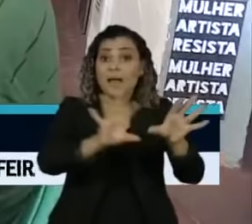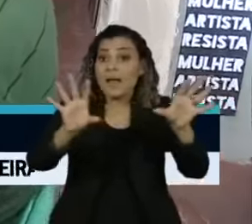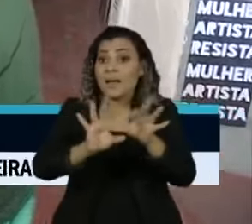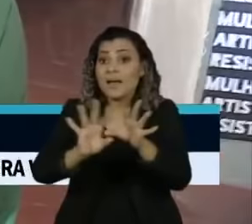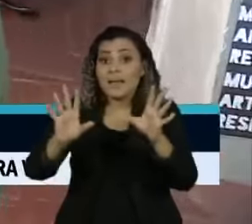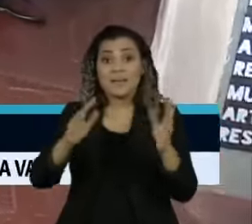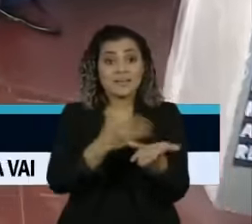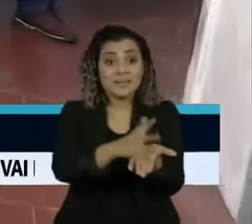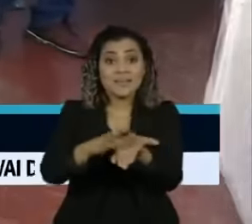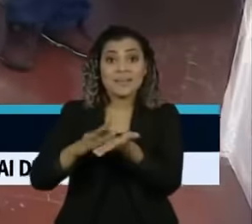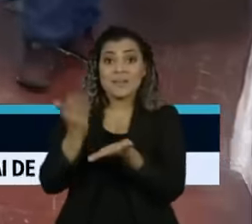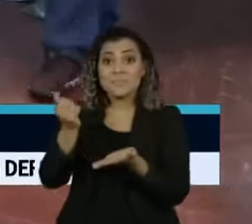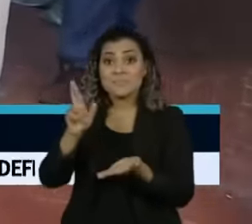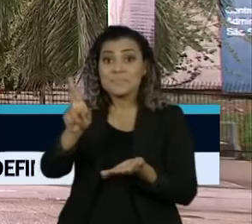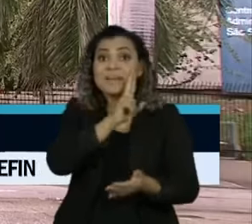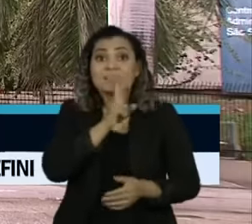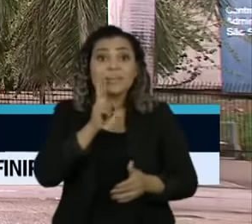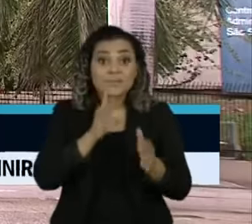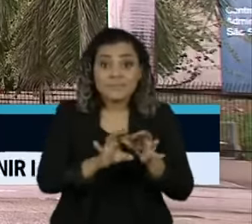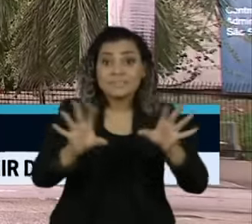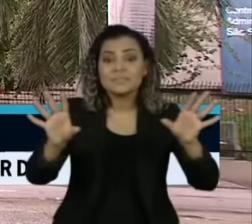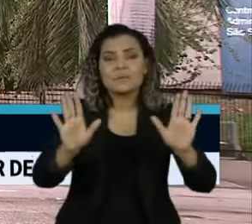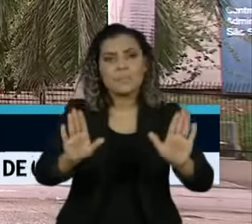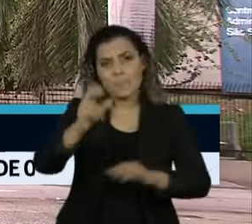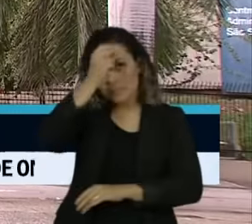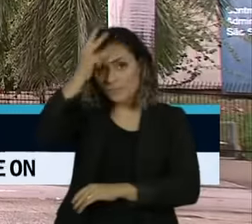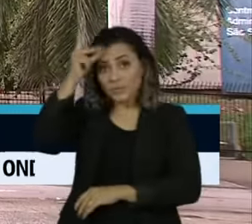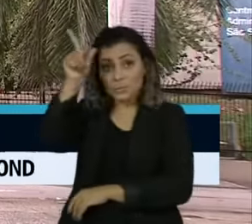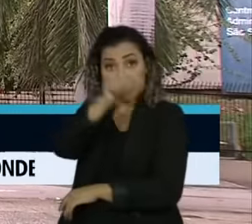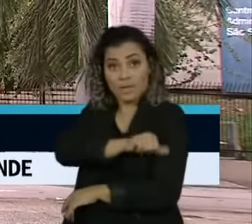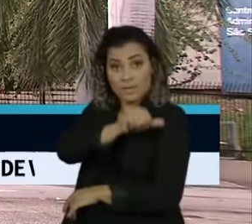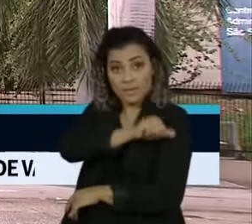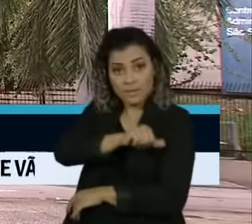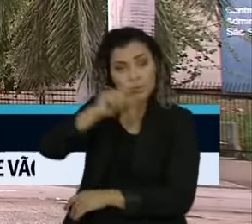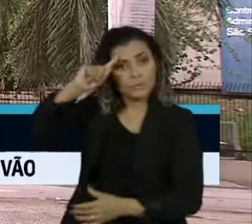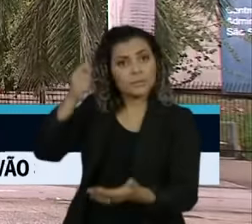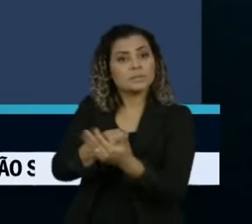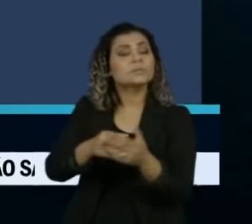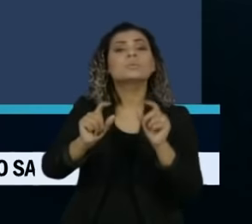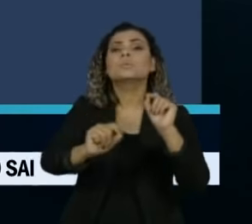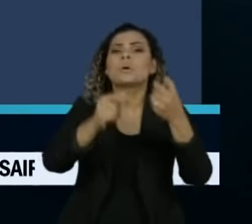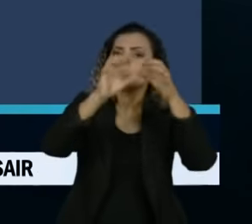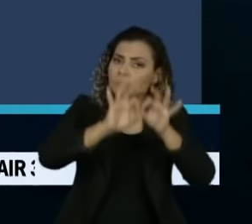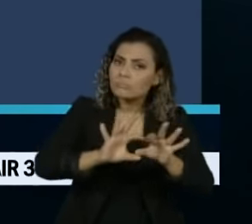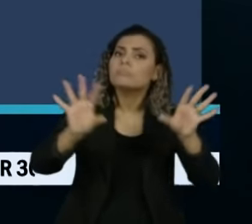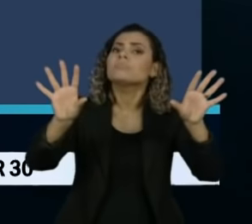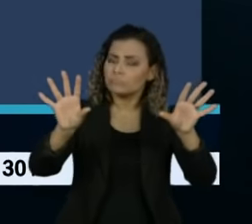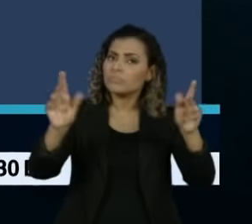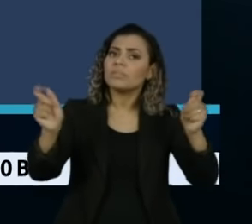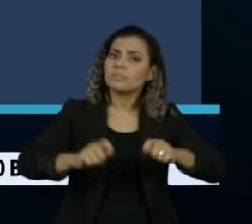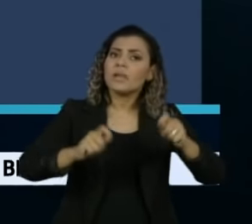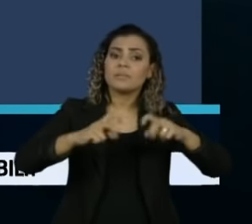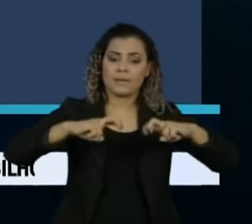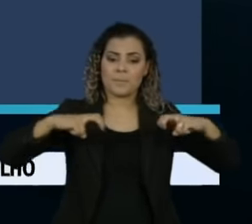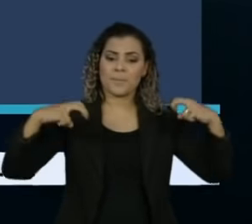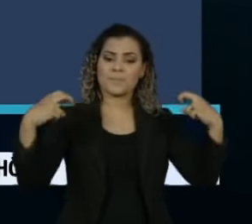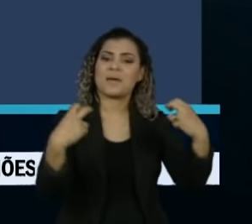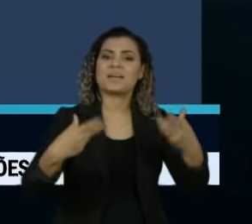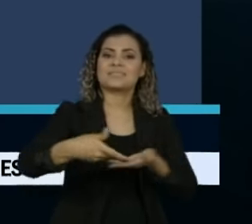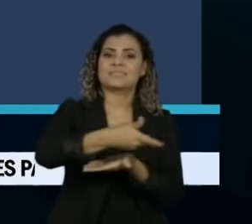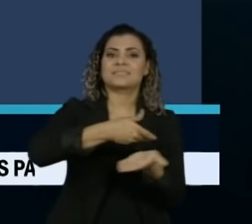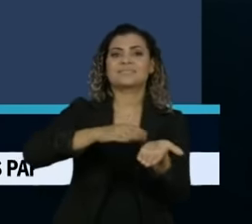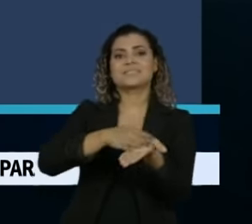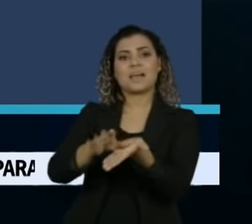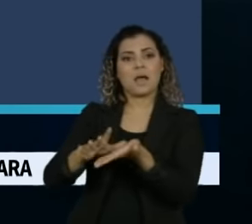música ao vivo em bares e restaurantes, a Prefeitura do Rio de Janeiro decidiu autorizar a realização de rodas de samba na